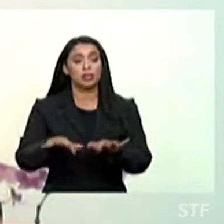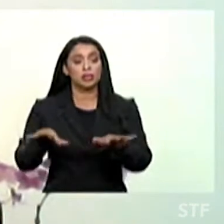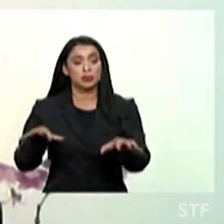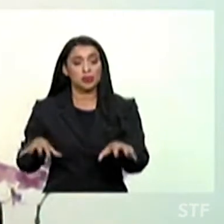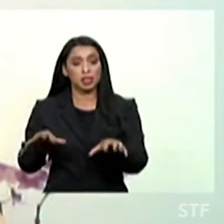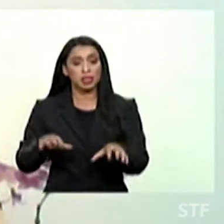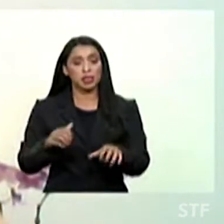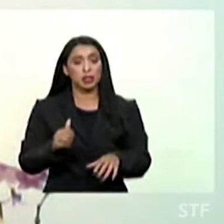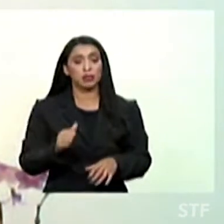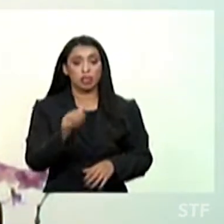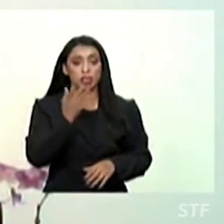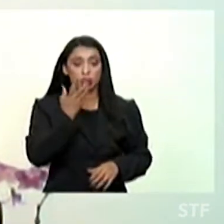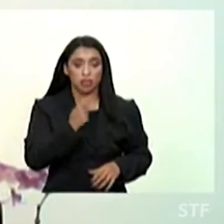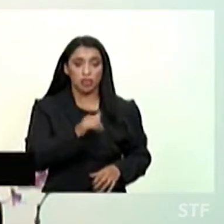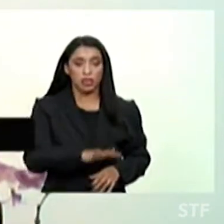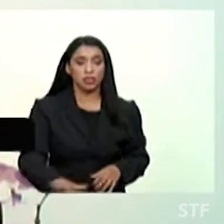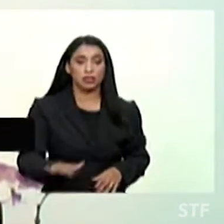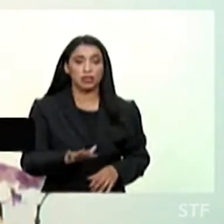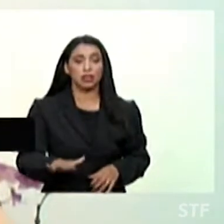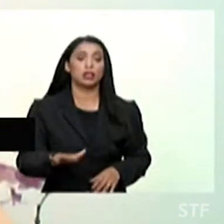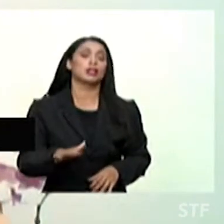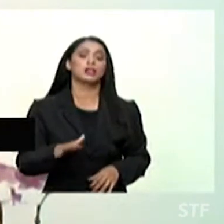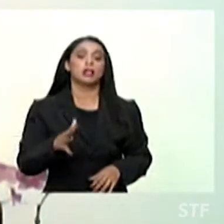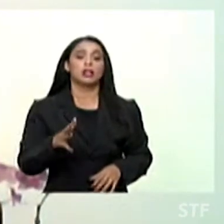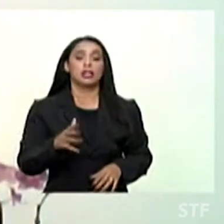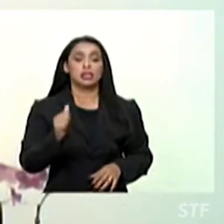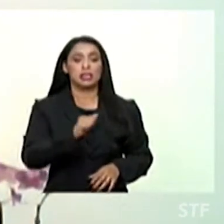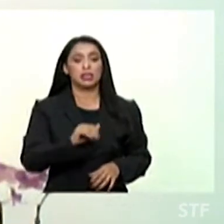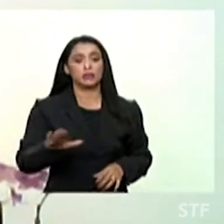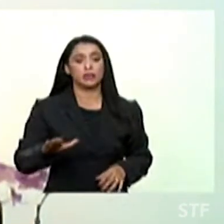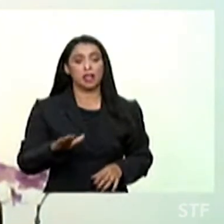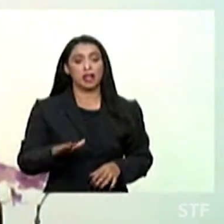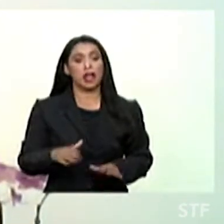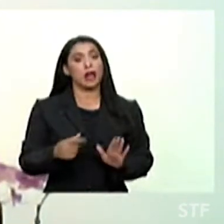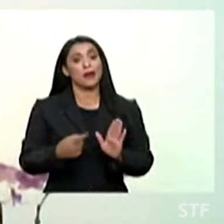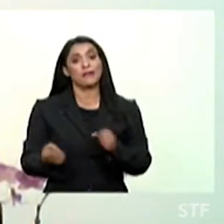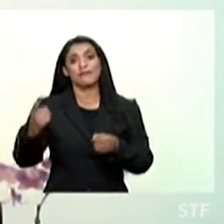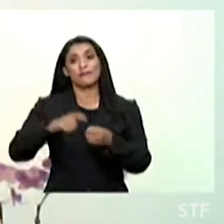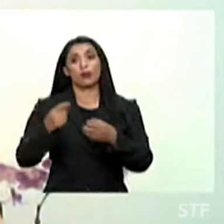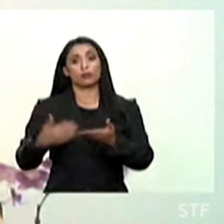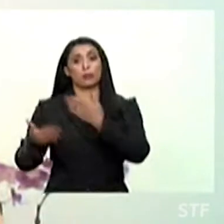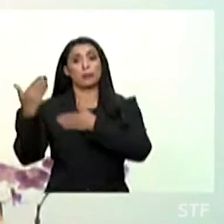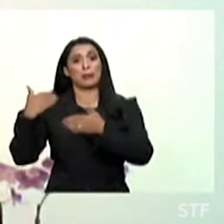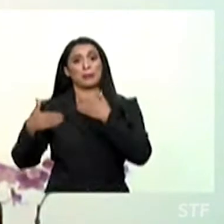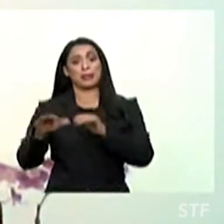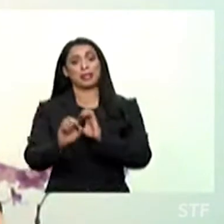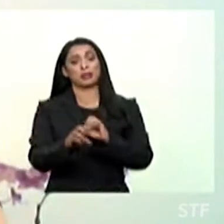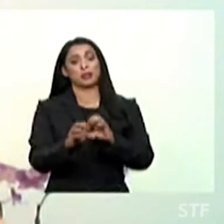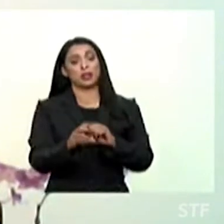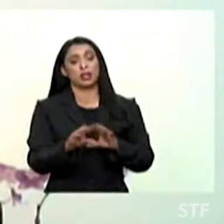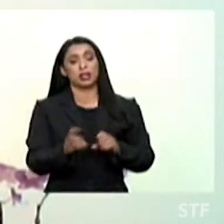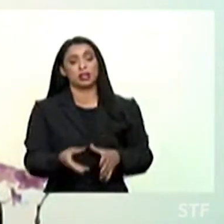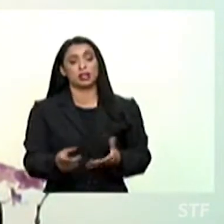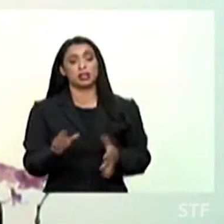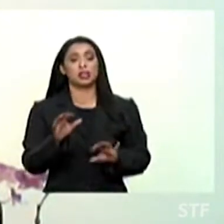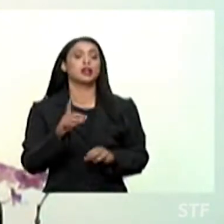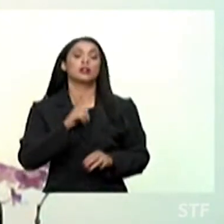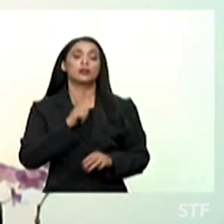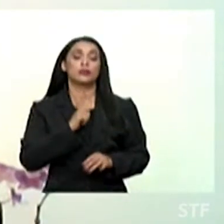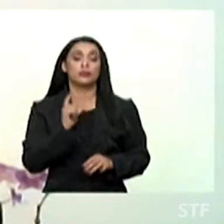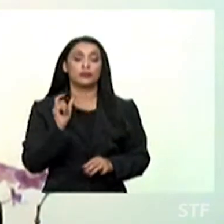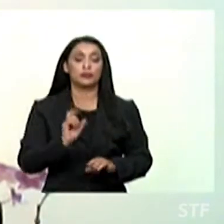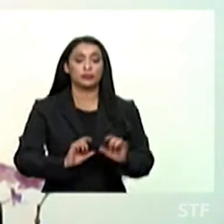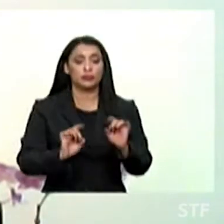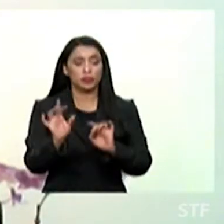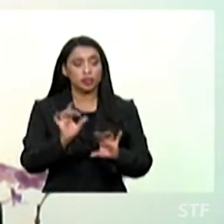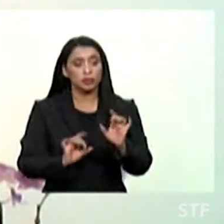adolescentes com deficiência, um verdadeiro retrocesso de paráter discriminatório no campo educacional, incompatível com o dever de realização progressiva do direito